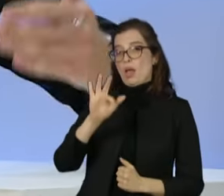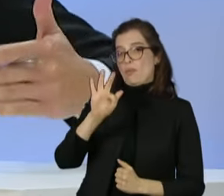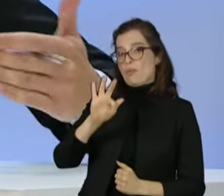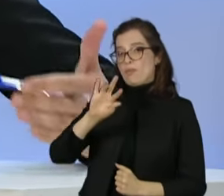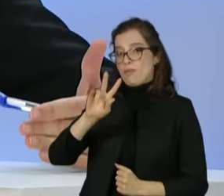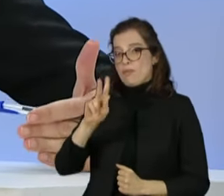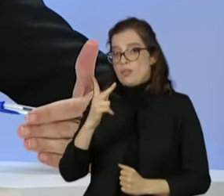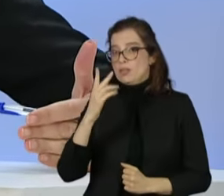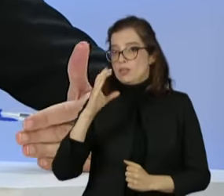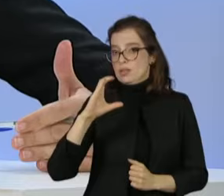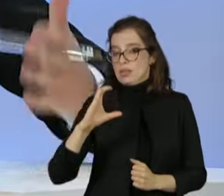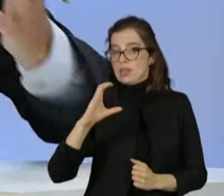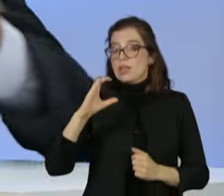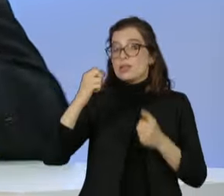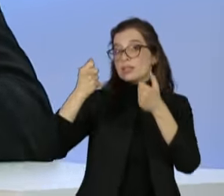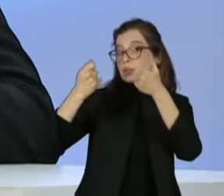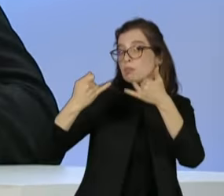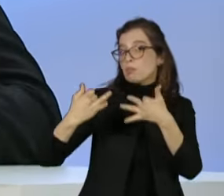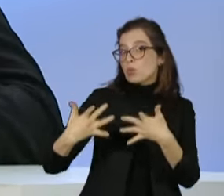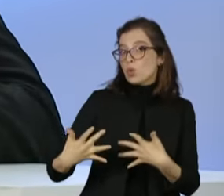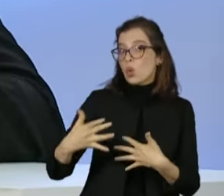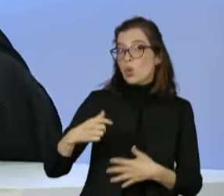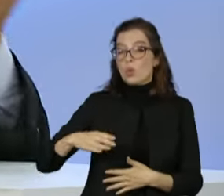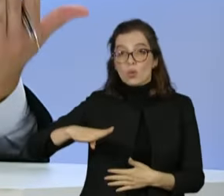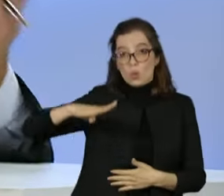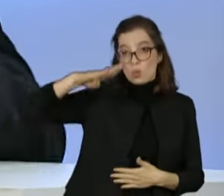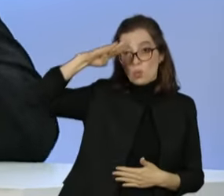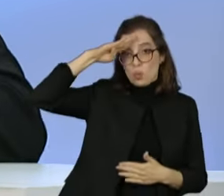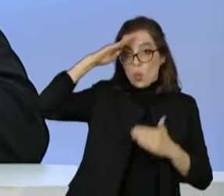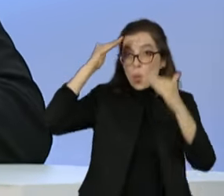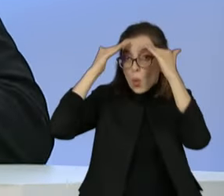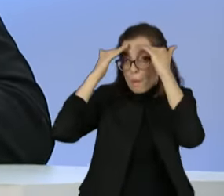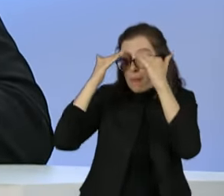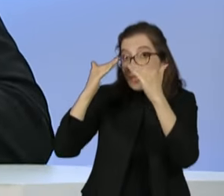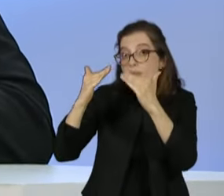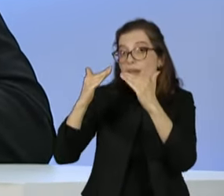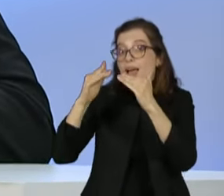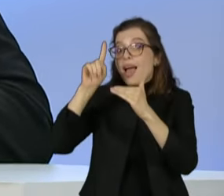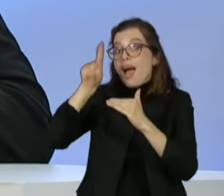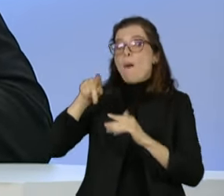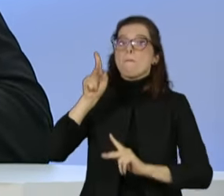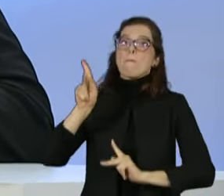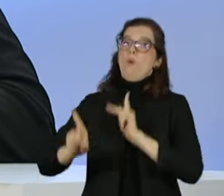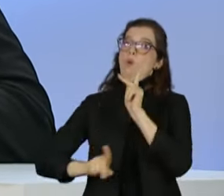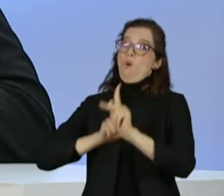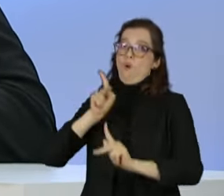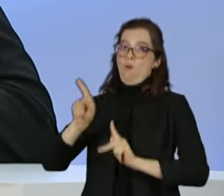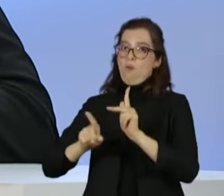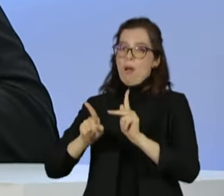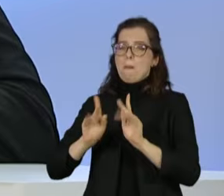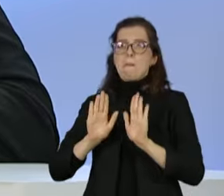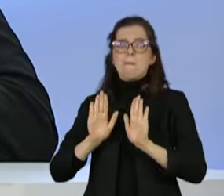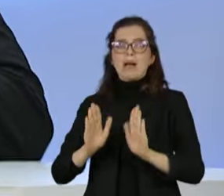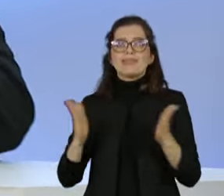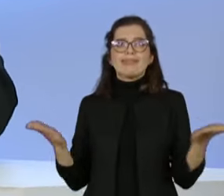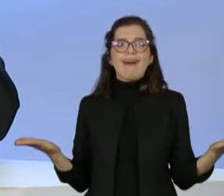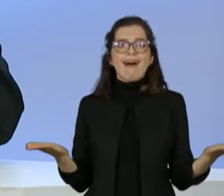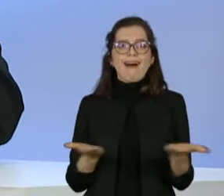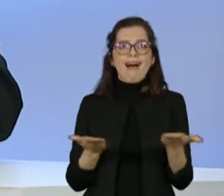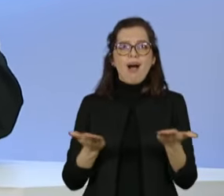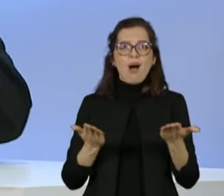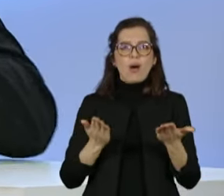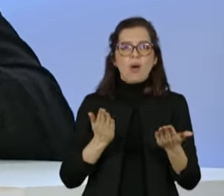manteve por vários anos. Mudou com o governo Michel Temer e, agora, recentemente, com o governo Bolsonaro. Qual a visão da senhora?